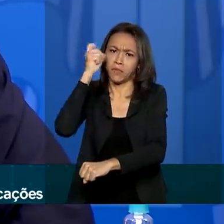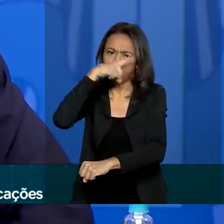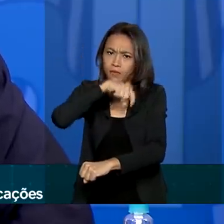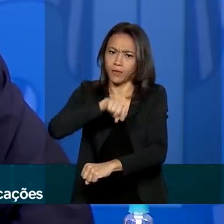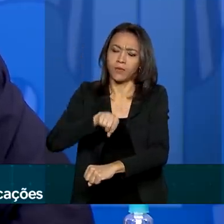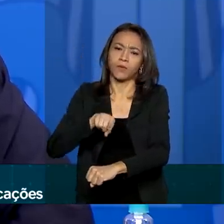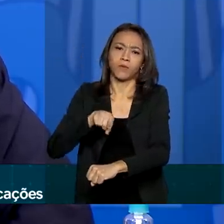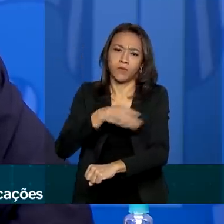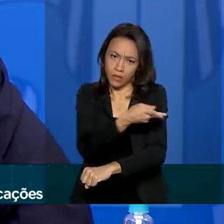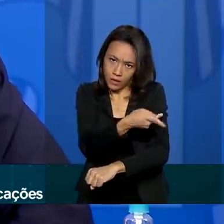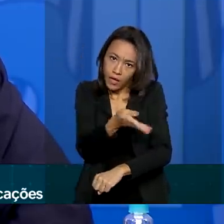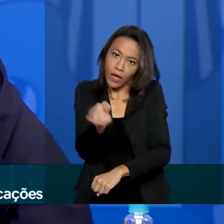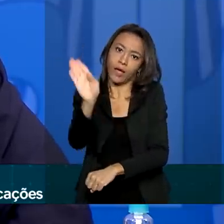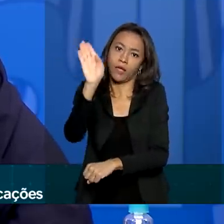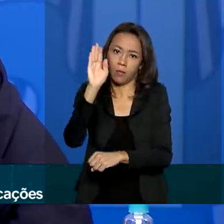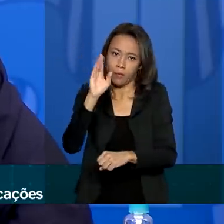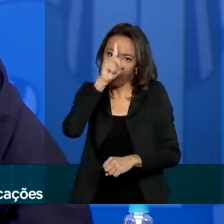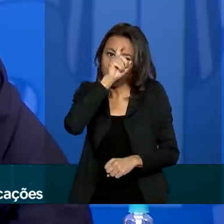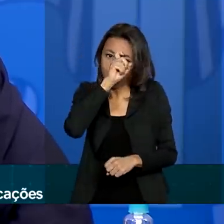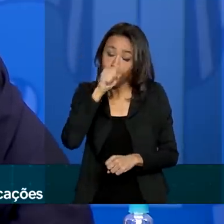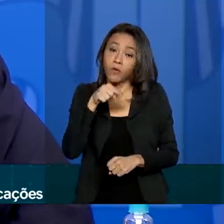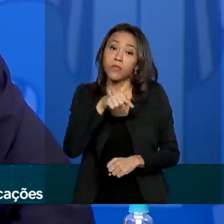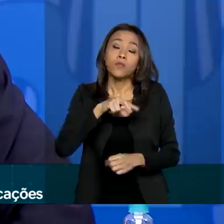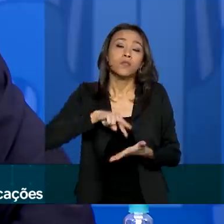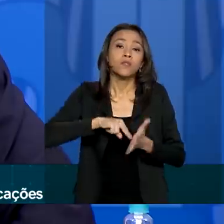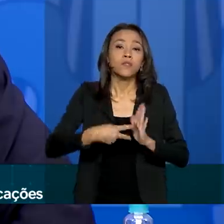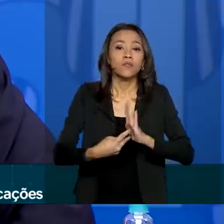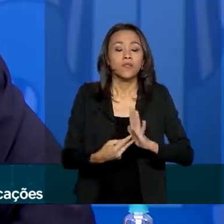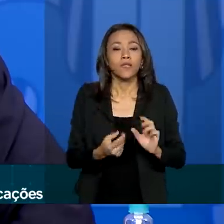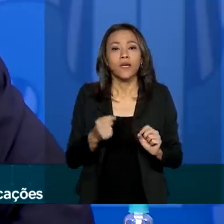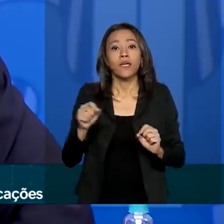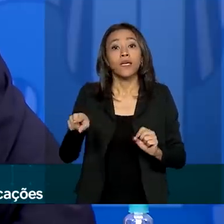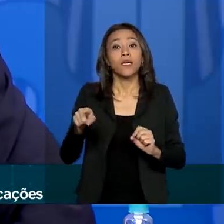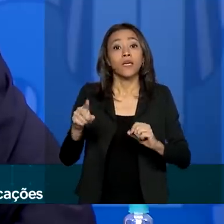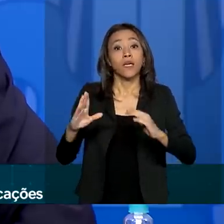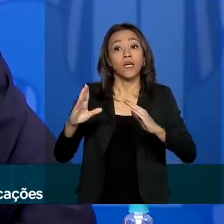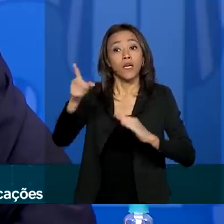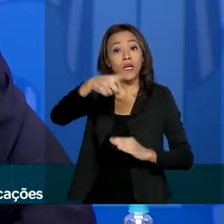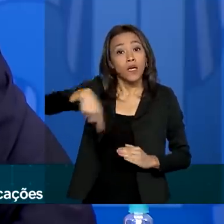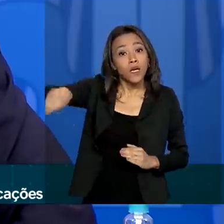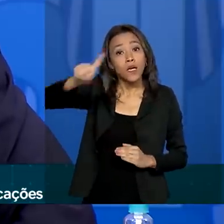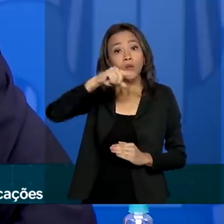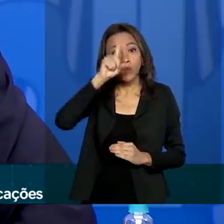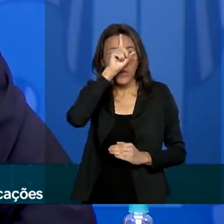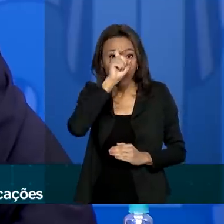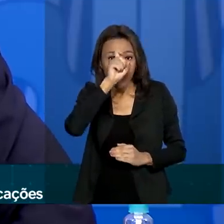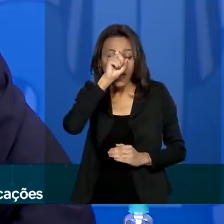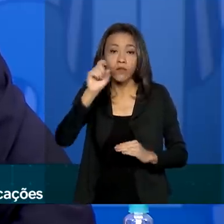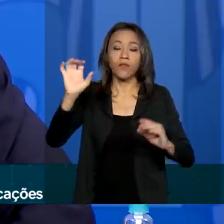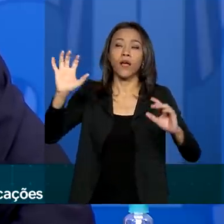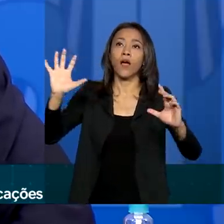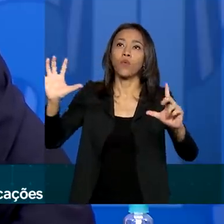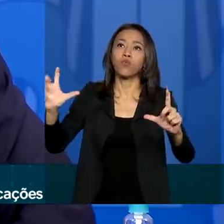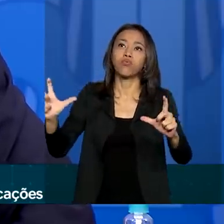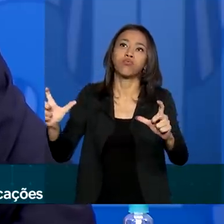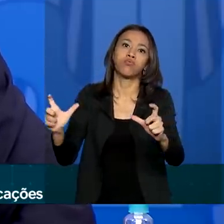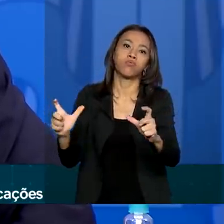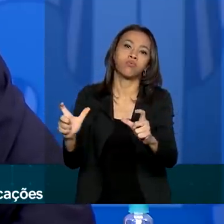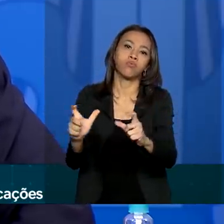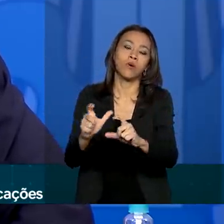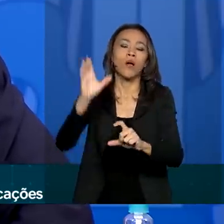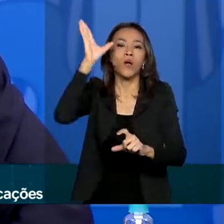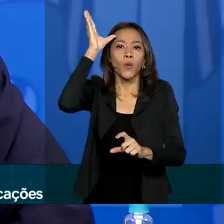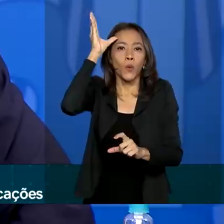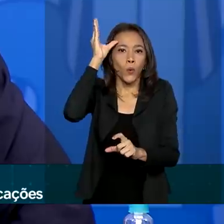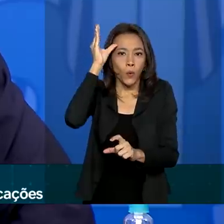Esse fato significa que a gente pode desafogar o sistema hospitalar tendo essas condições